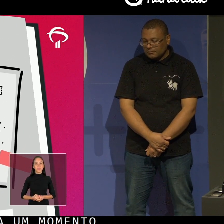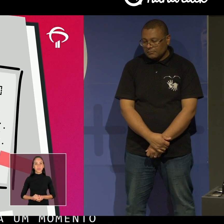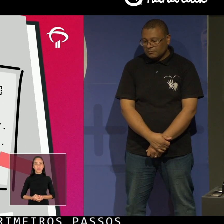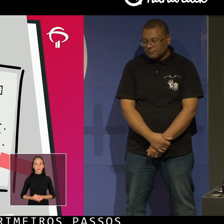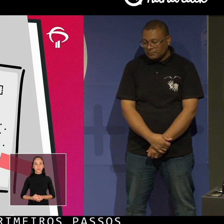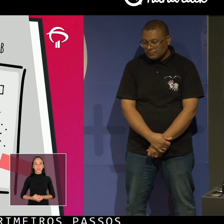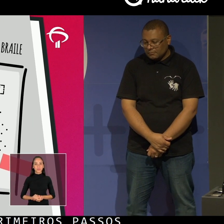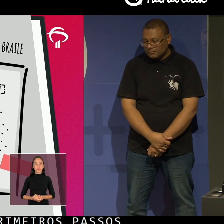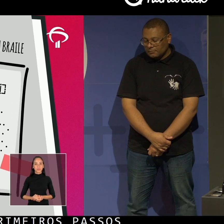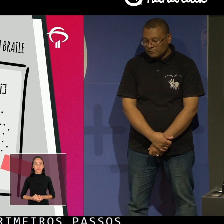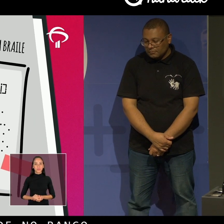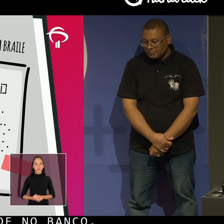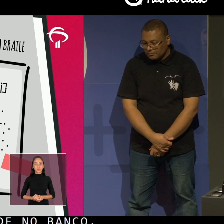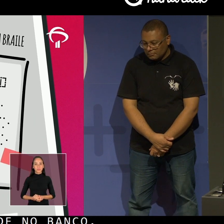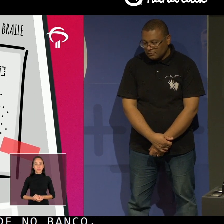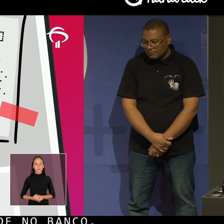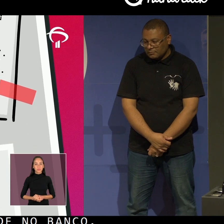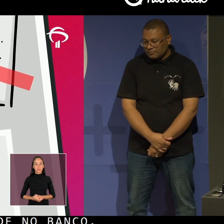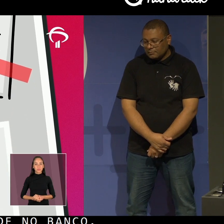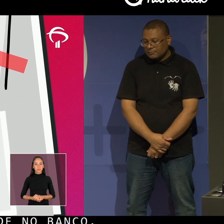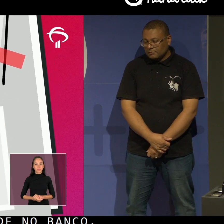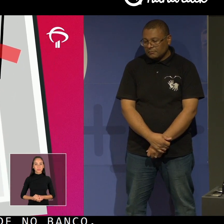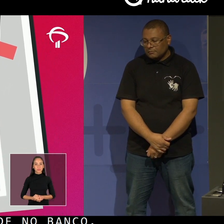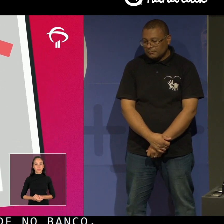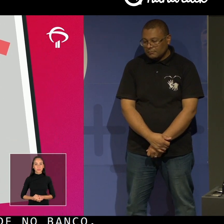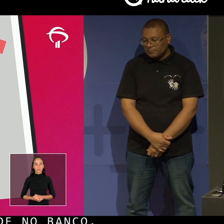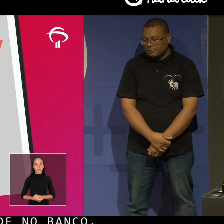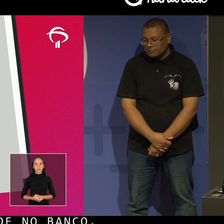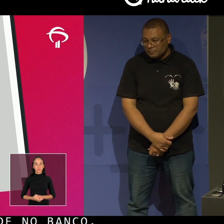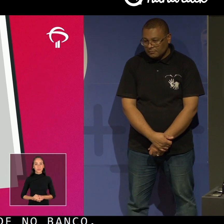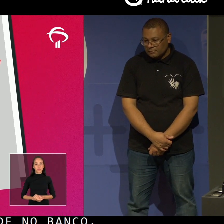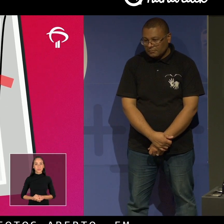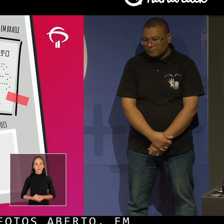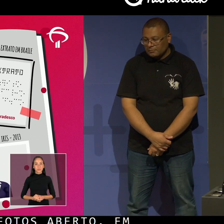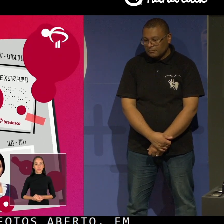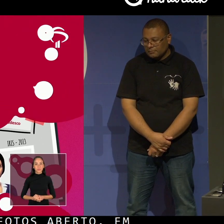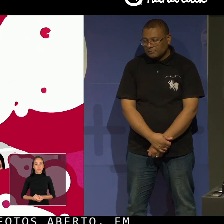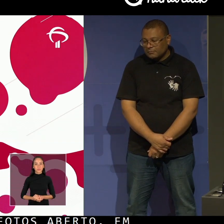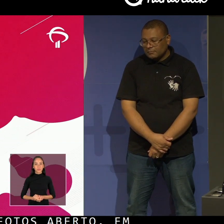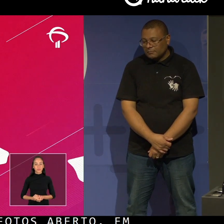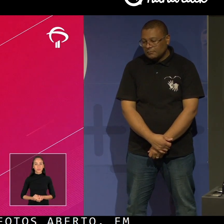fotos aberto. Em cada fotografia é apresentado um produto de acessibilidade.